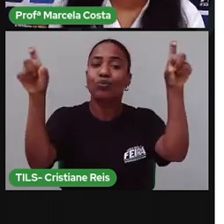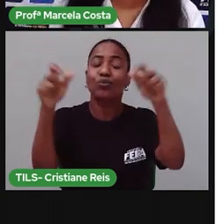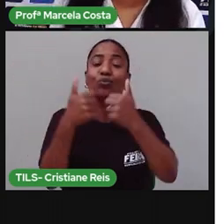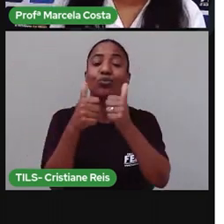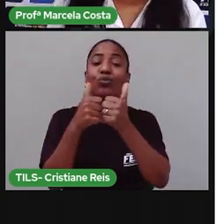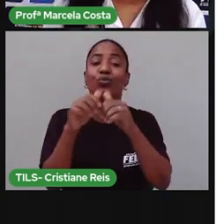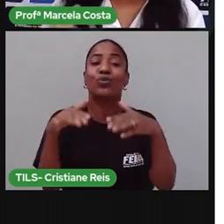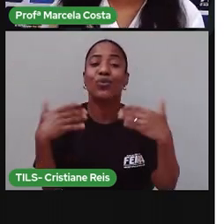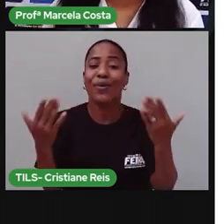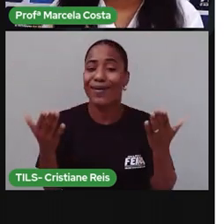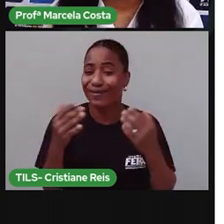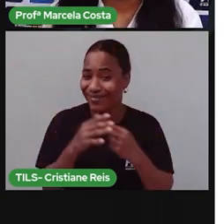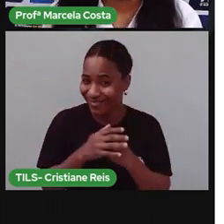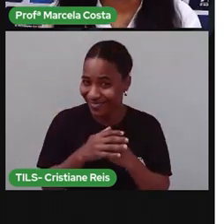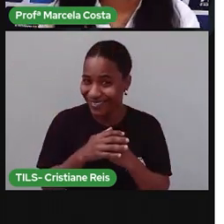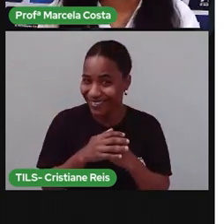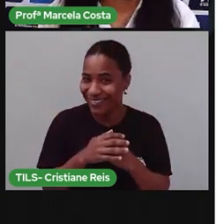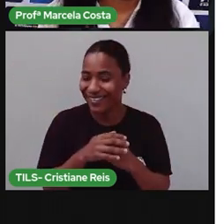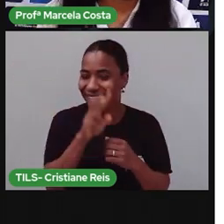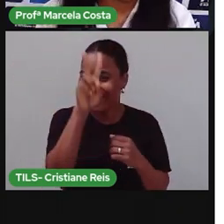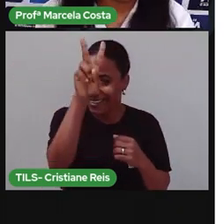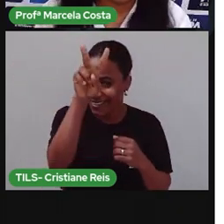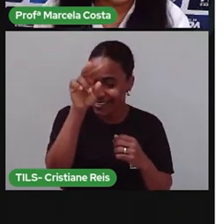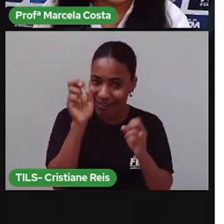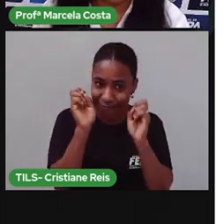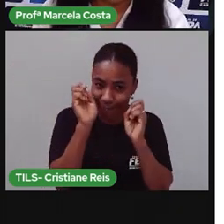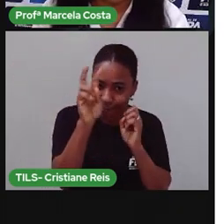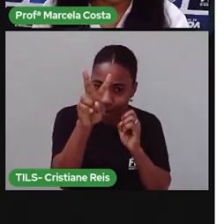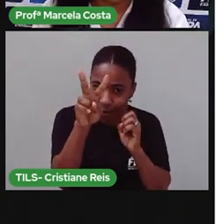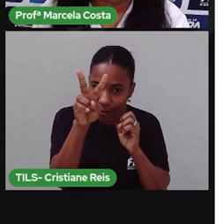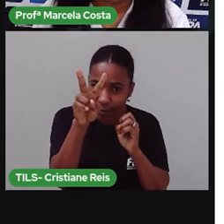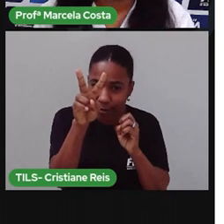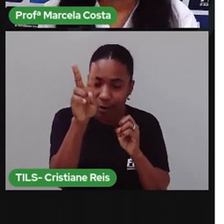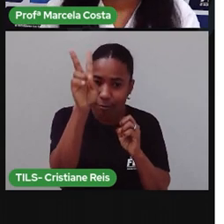Então, como é que você vai fazer isso se você não souber ler?